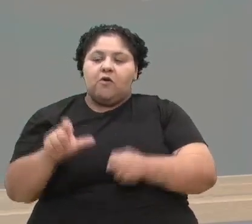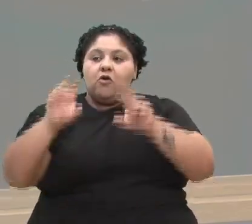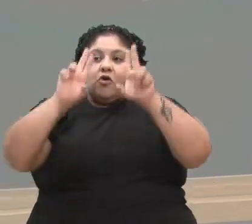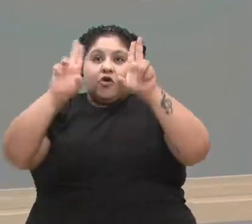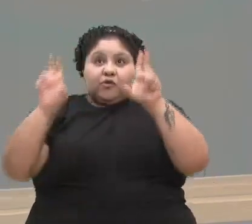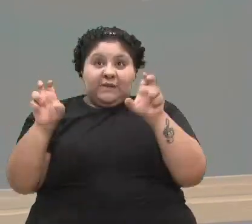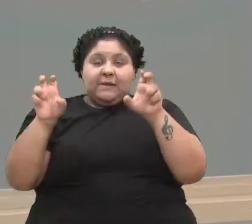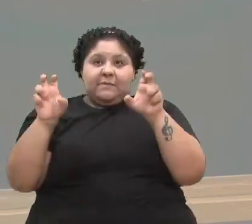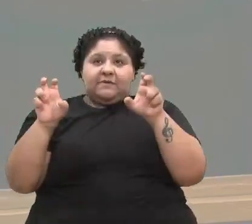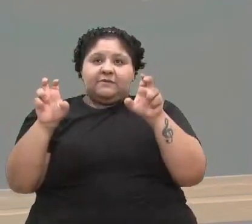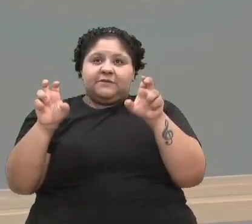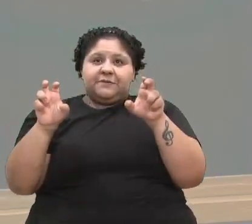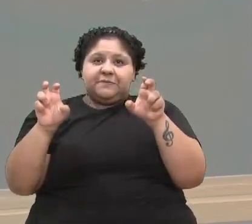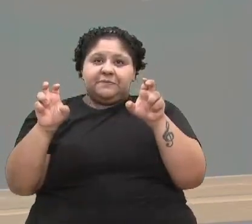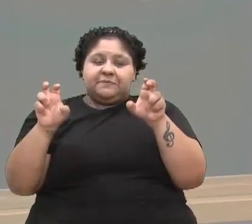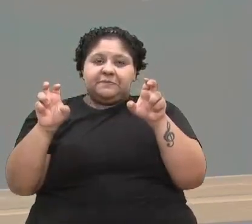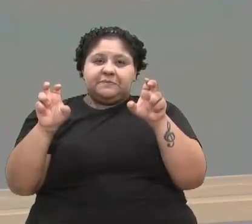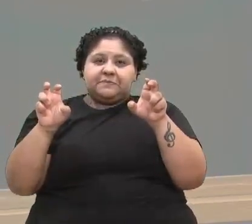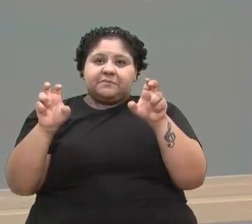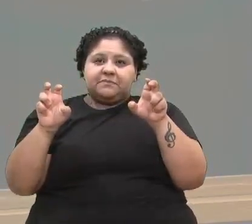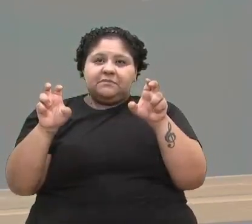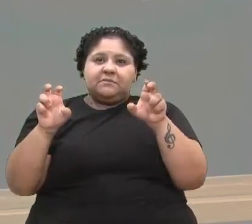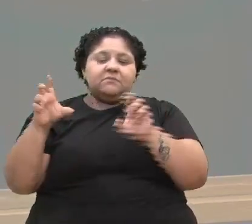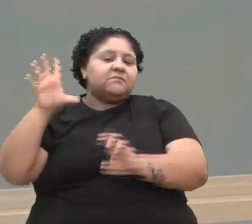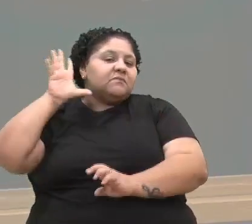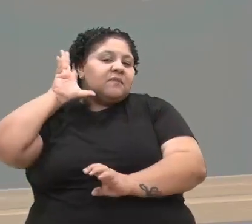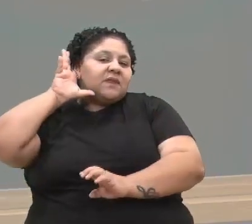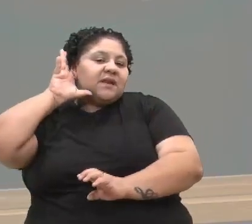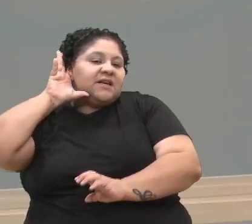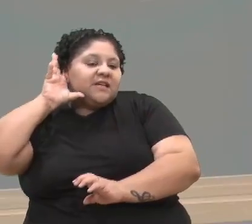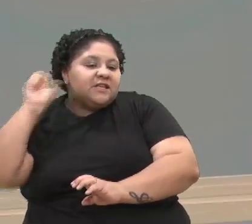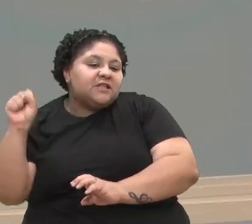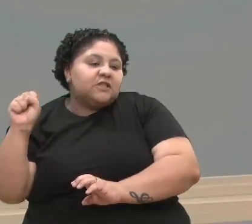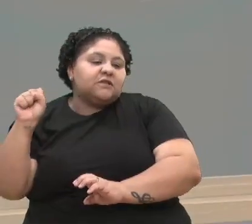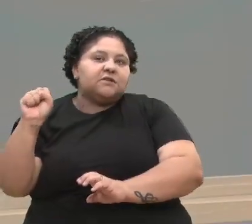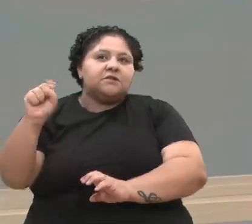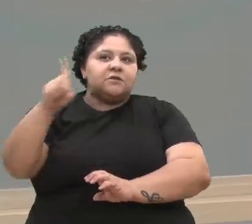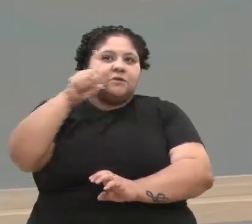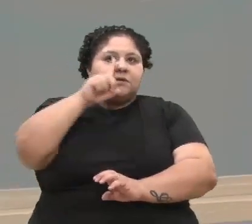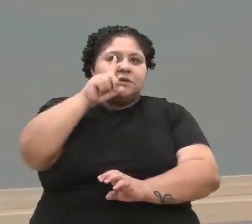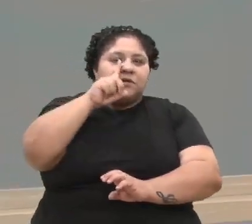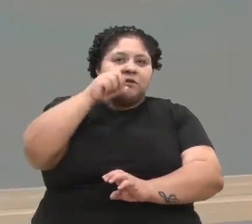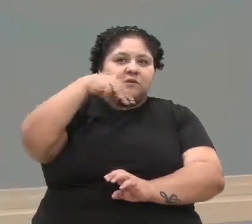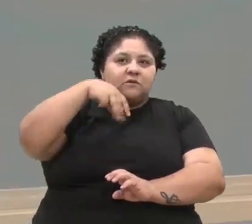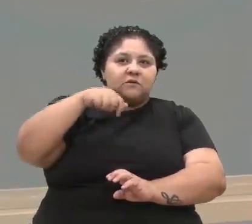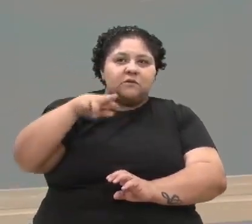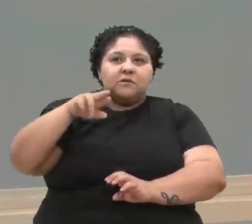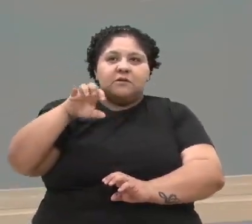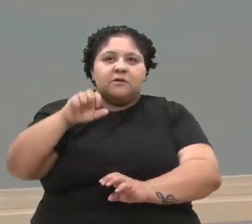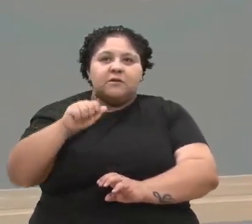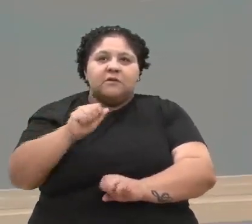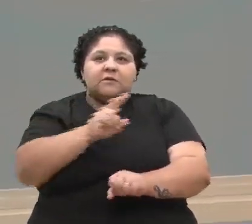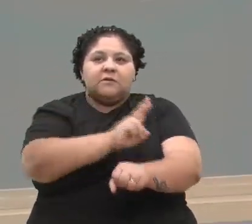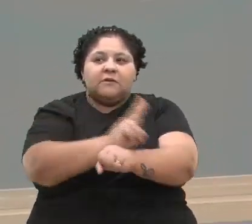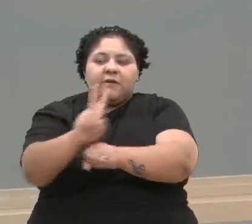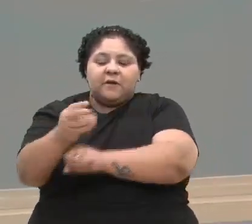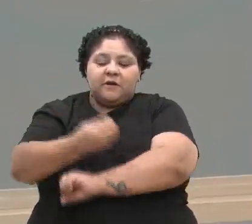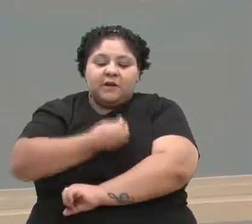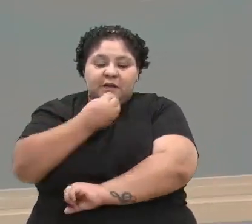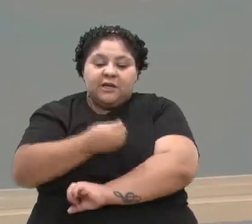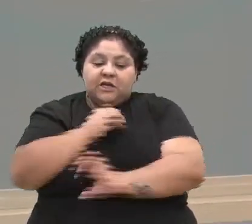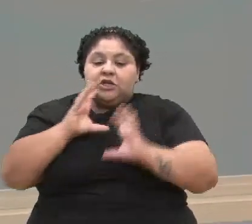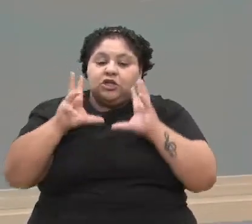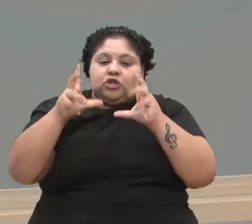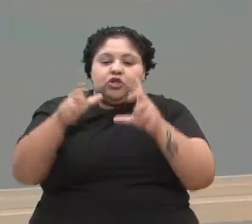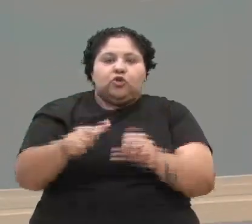edição foi escutar a Mãe Terra com Maria cuidar da vida. E todo o debate,